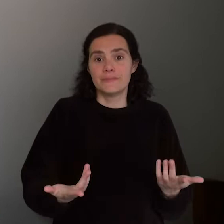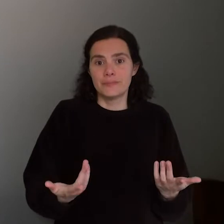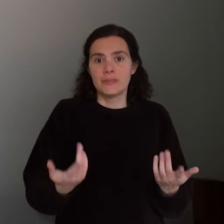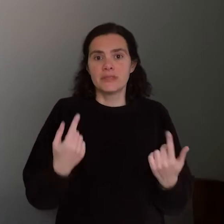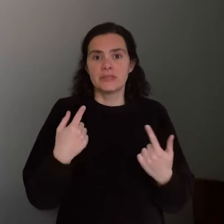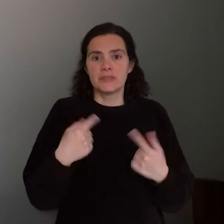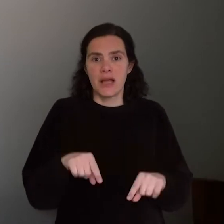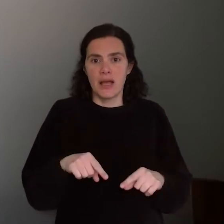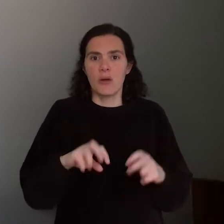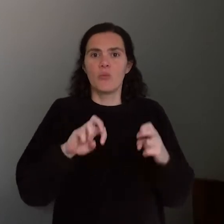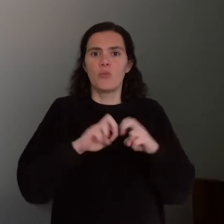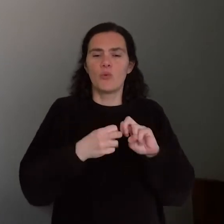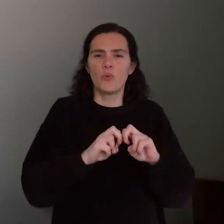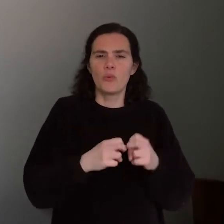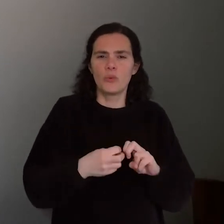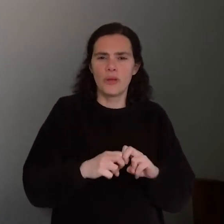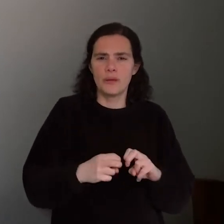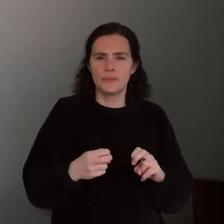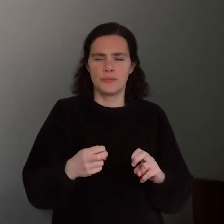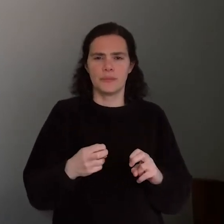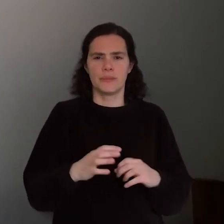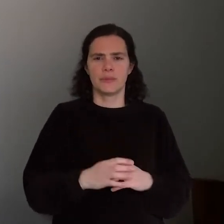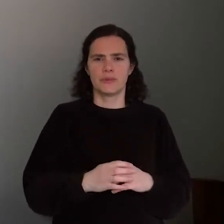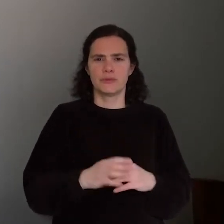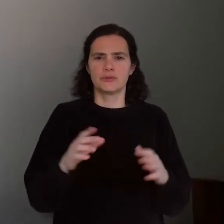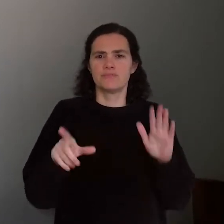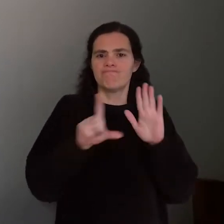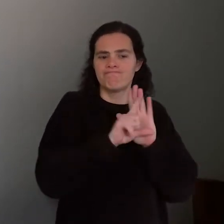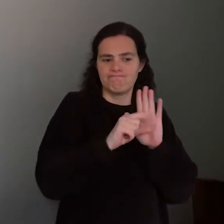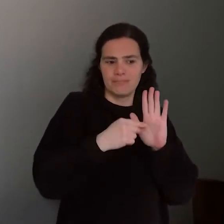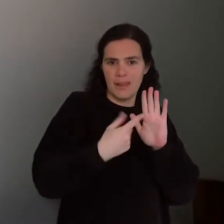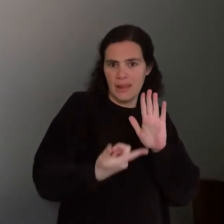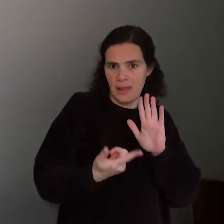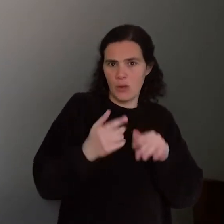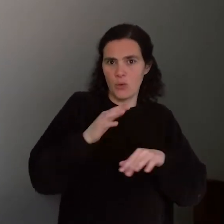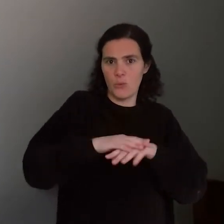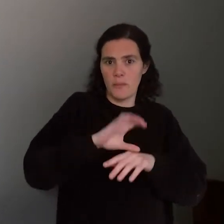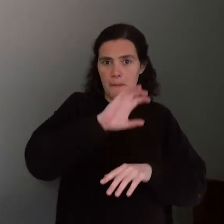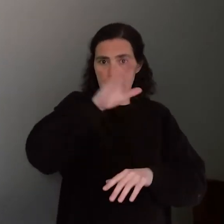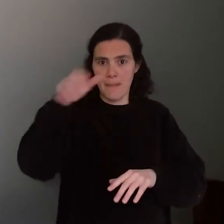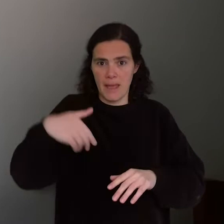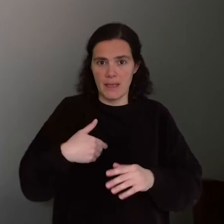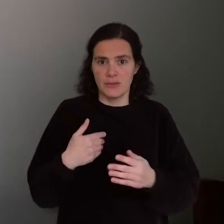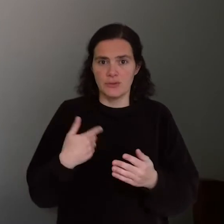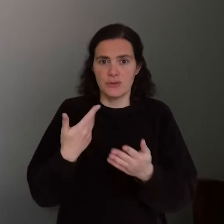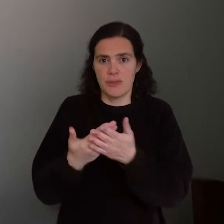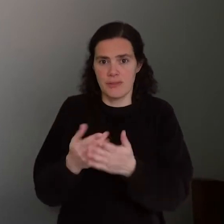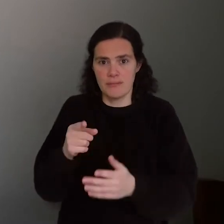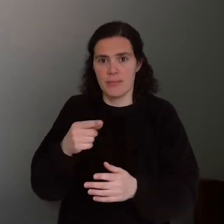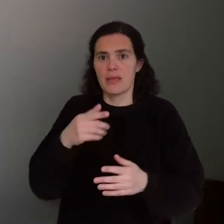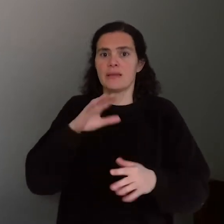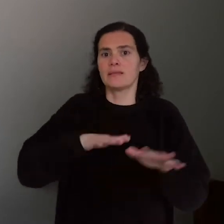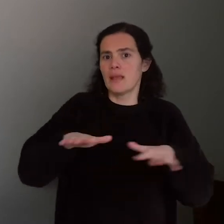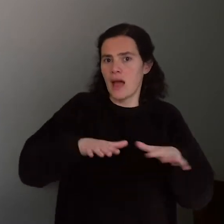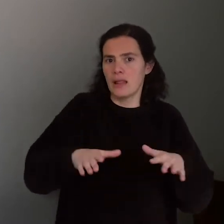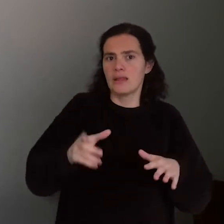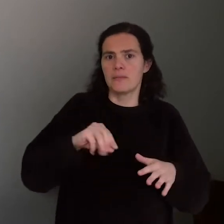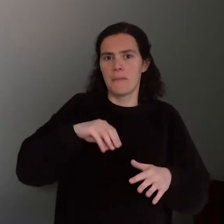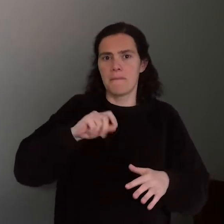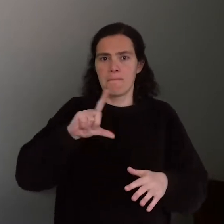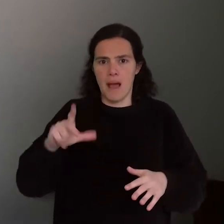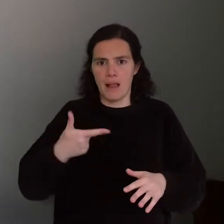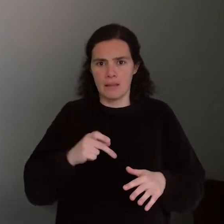problemas legais interpostos por vários países, não só a Itália, mas também Malta,